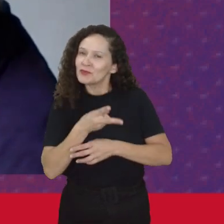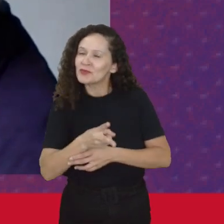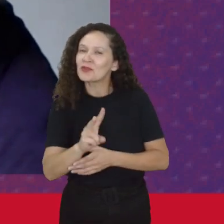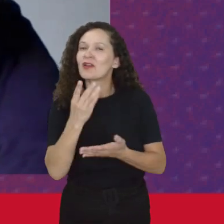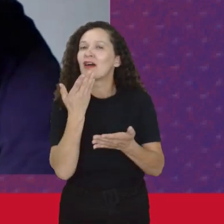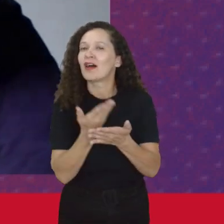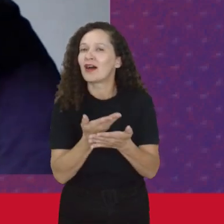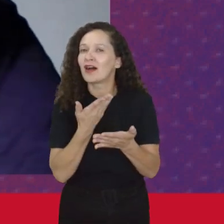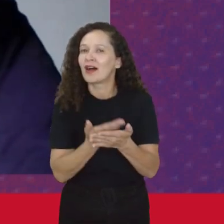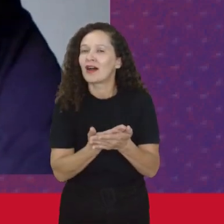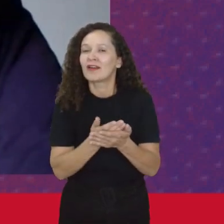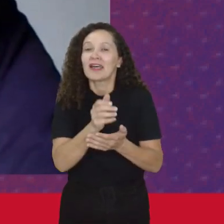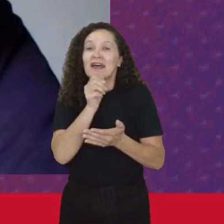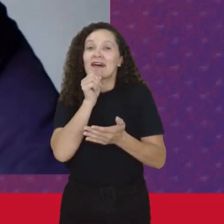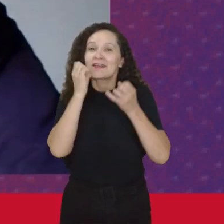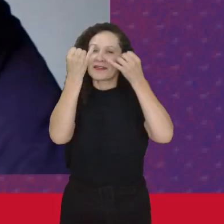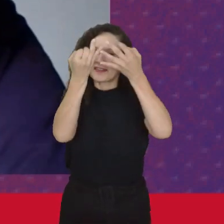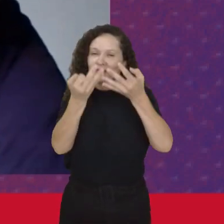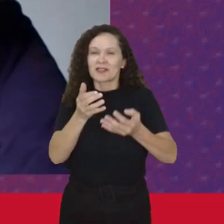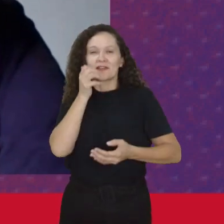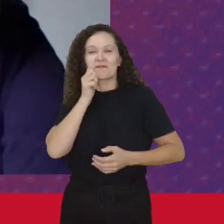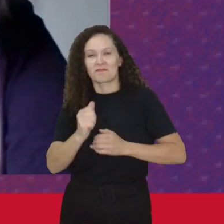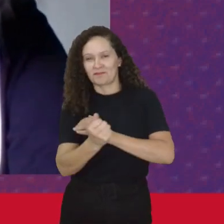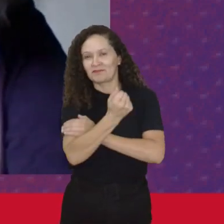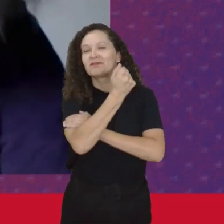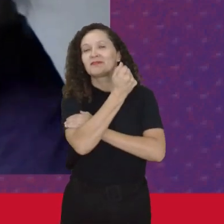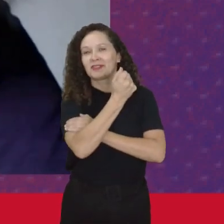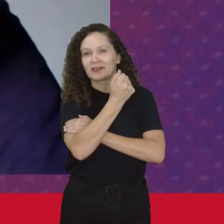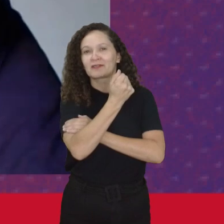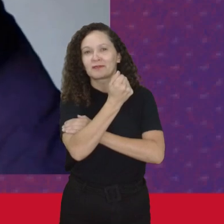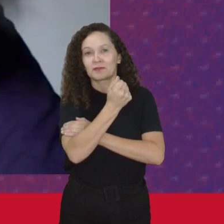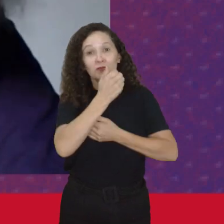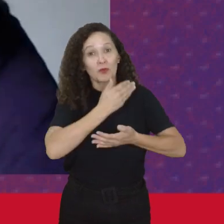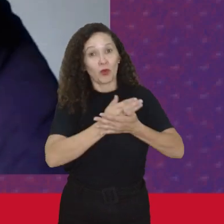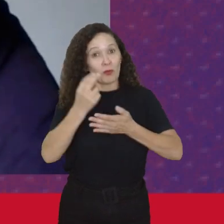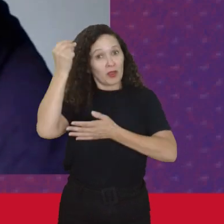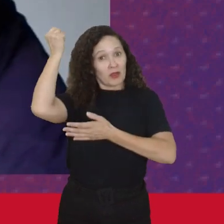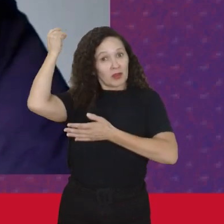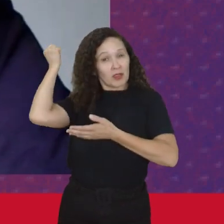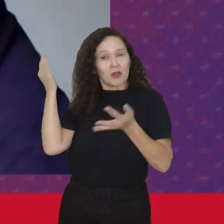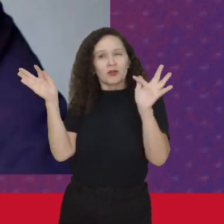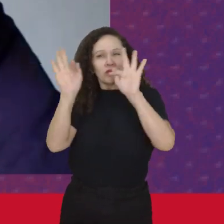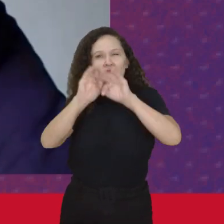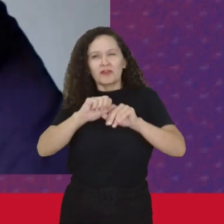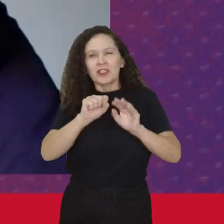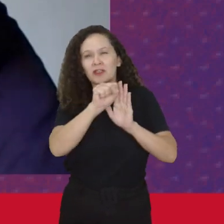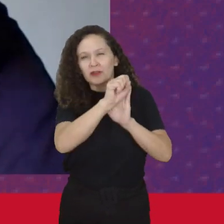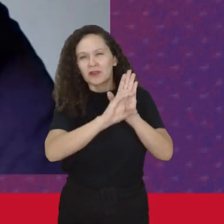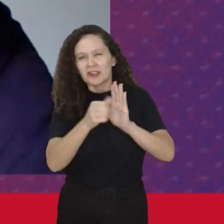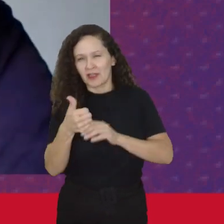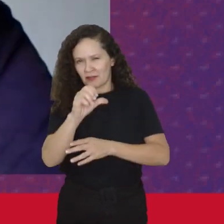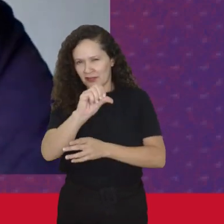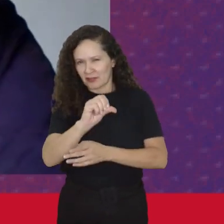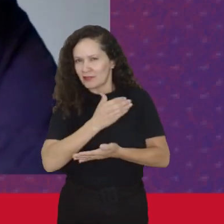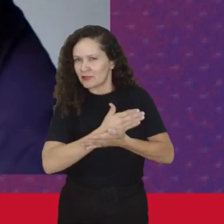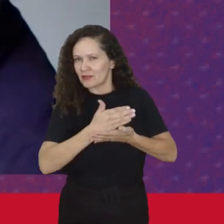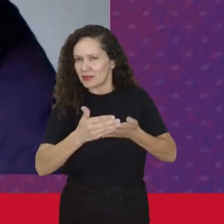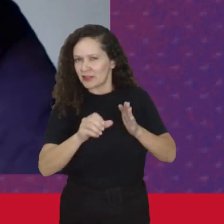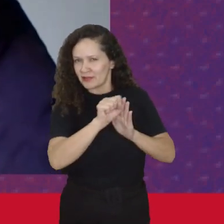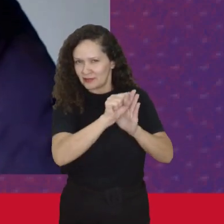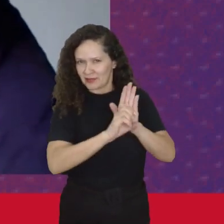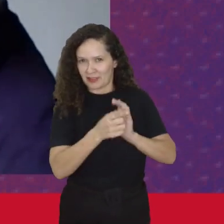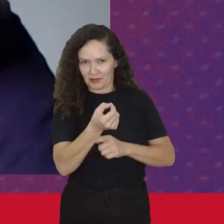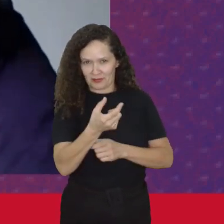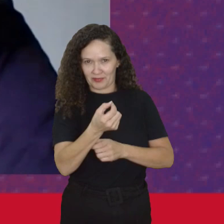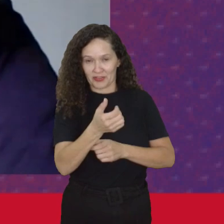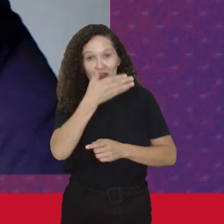A aula Ainda falando Do feminismo Do início Final Do século XIX Início do século XX Ontem Eu até